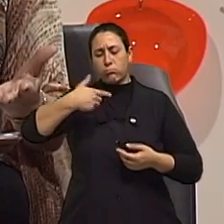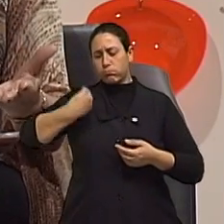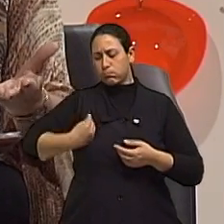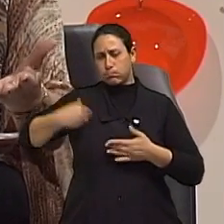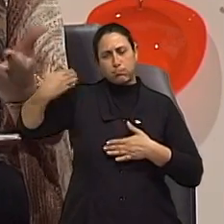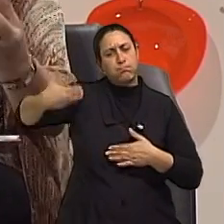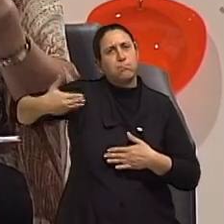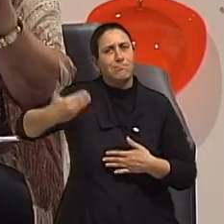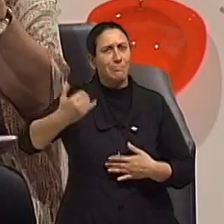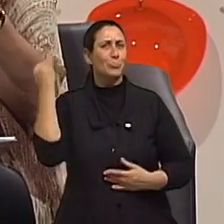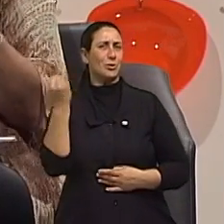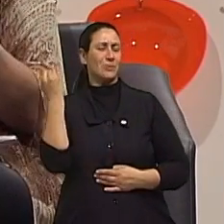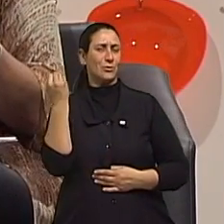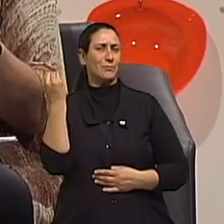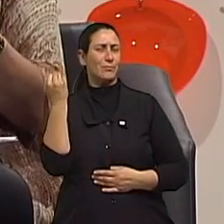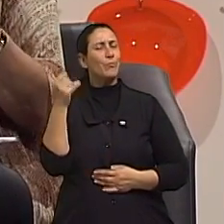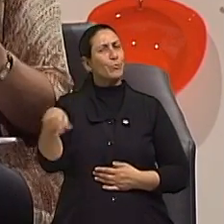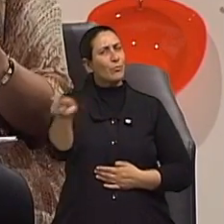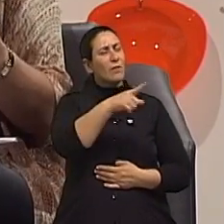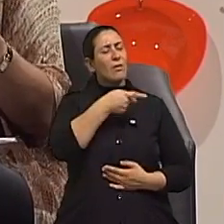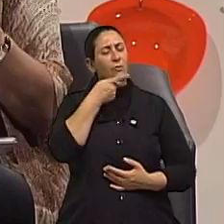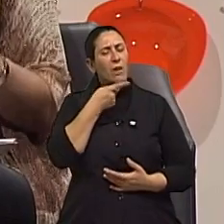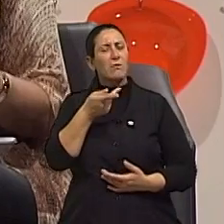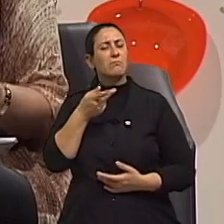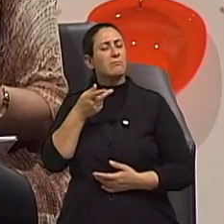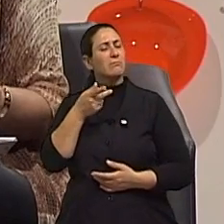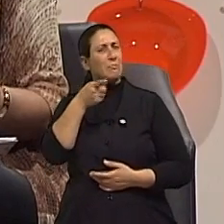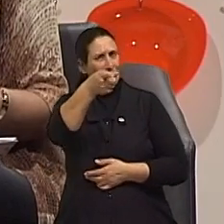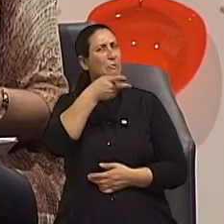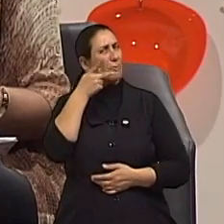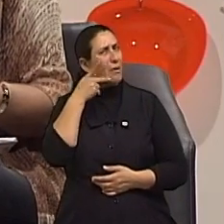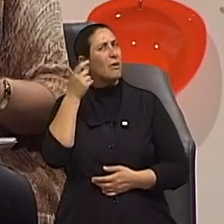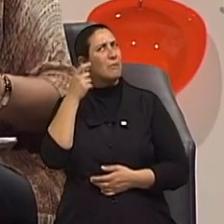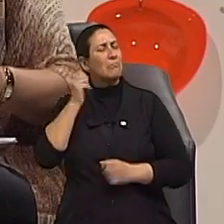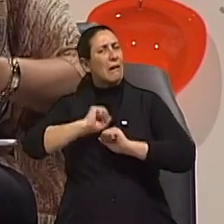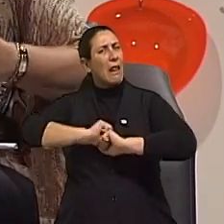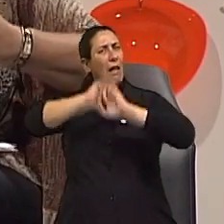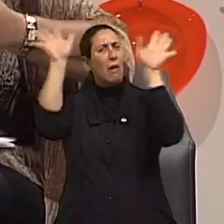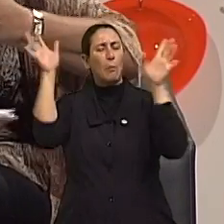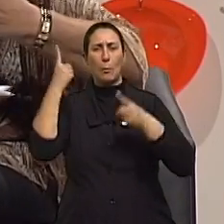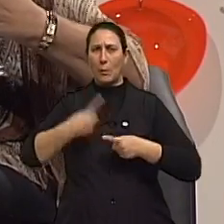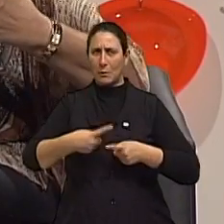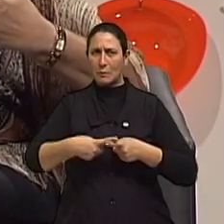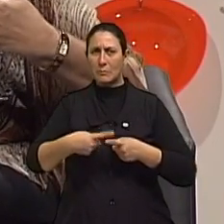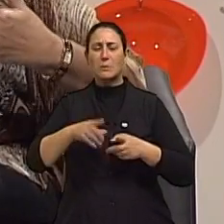fundamental, né, doutor? E o senhor coloca de uma forma tão clara para todos nós de que esse